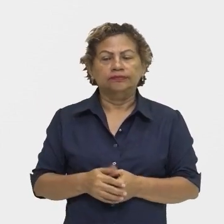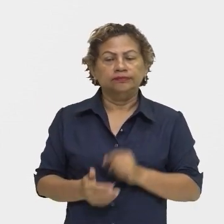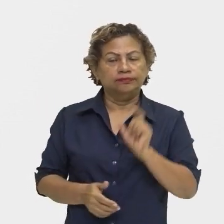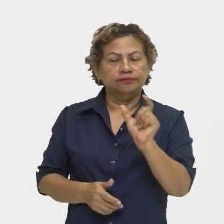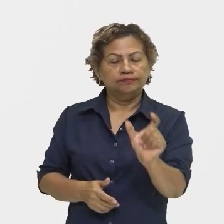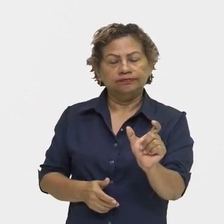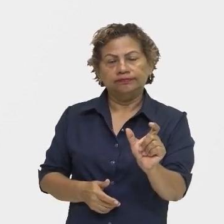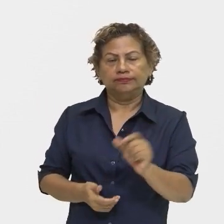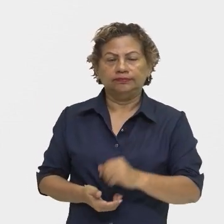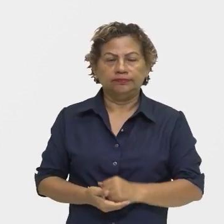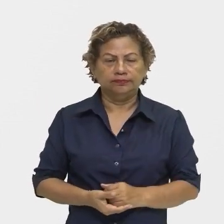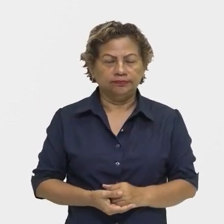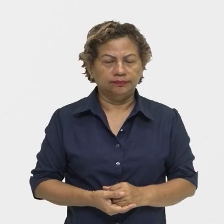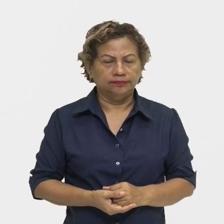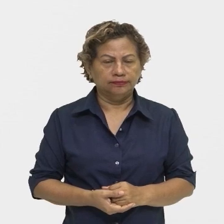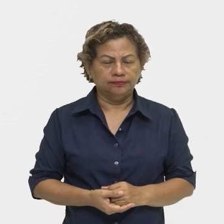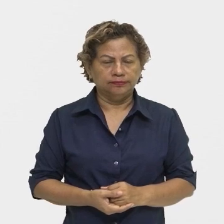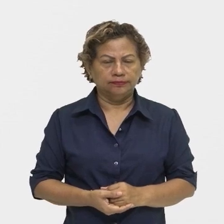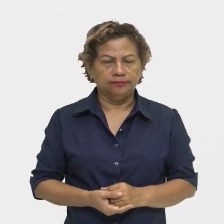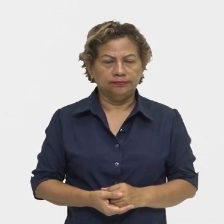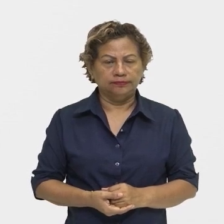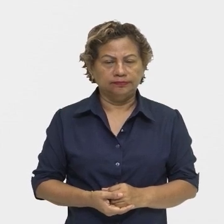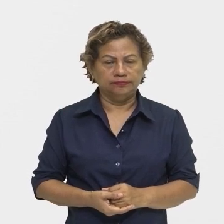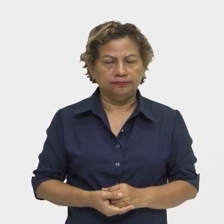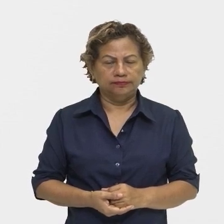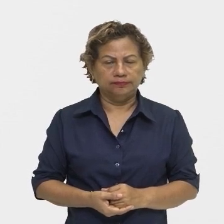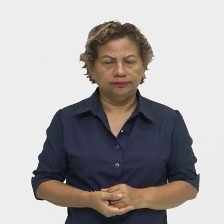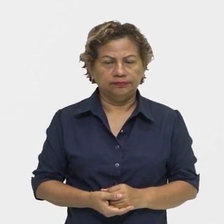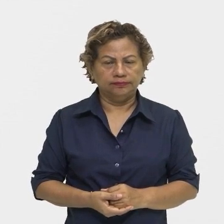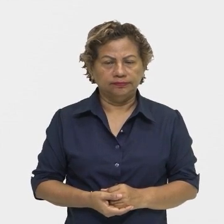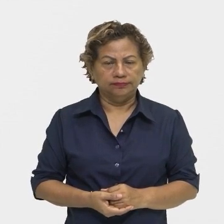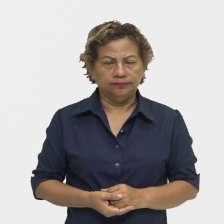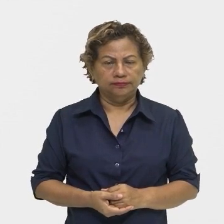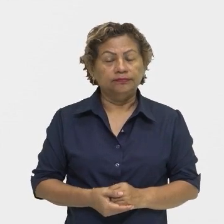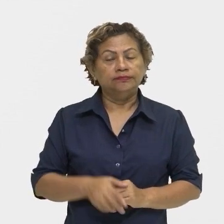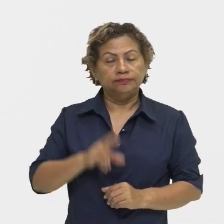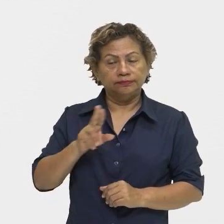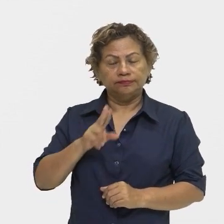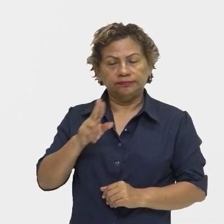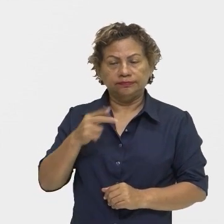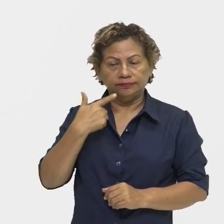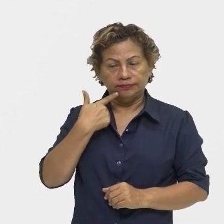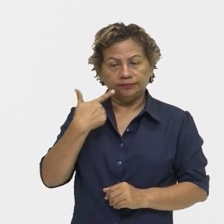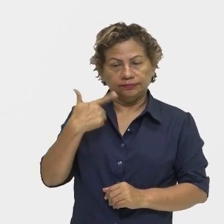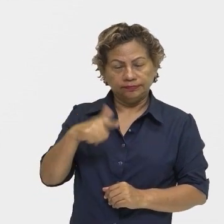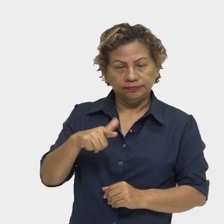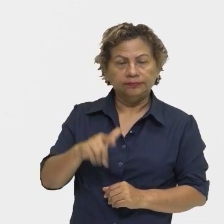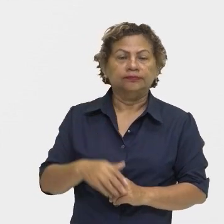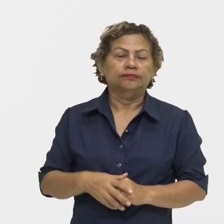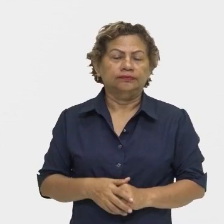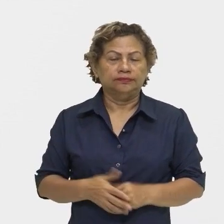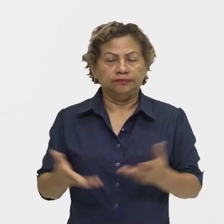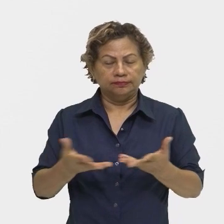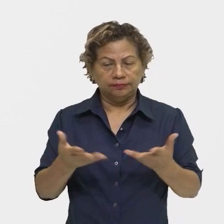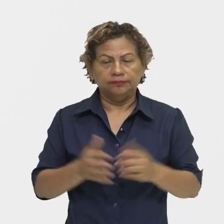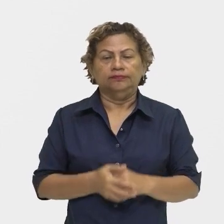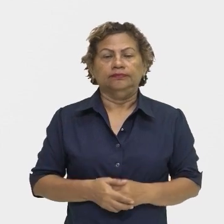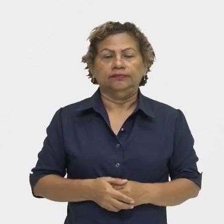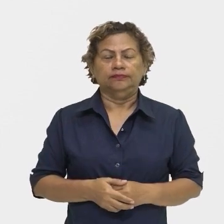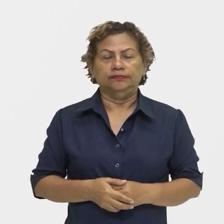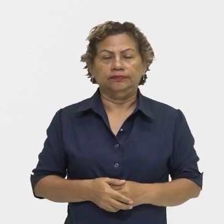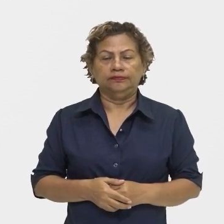então, nós temos agora, agora sim, nós temos a notícia, que é um texto jornalístico, a gente já estudou.